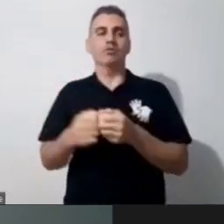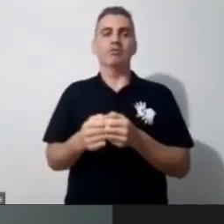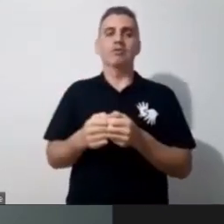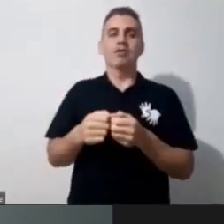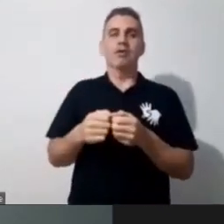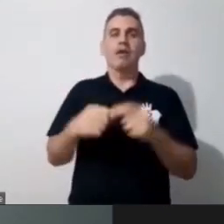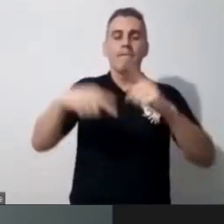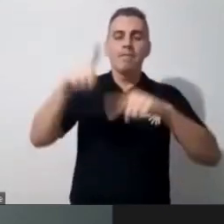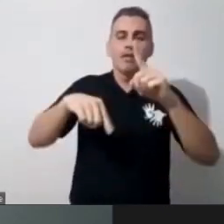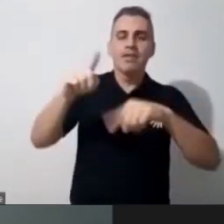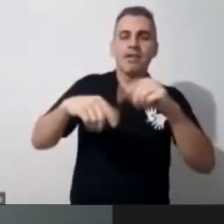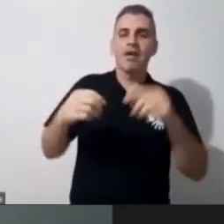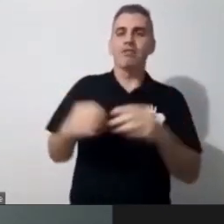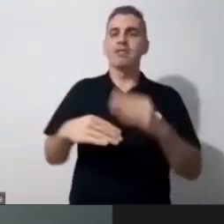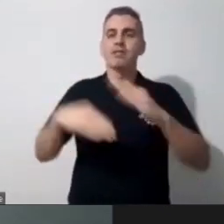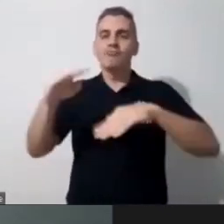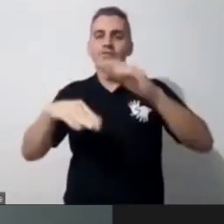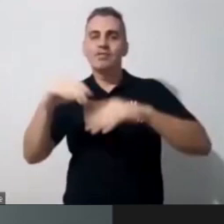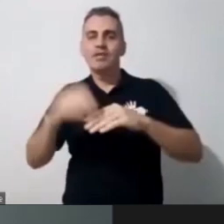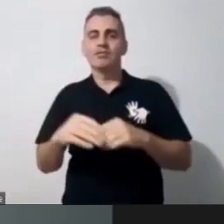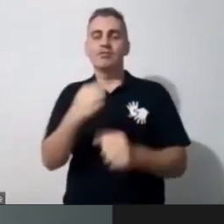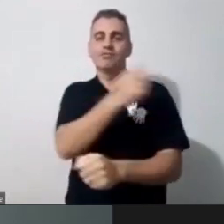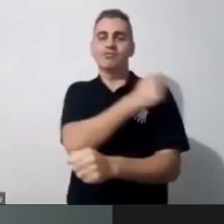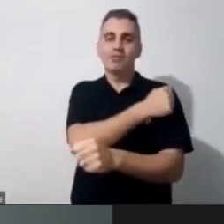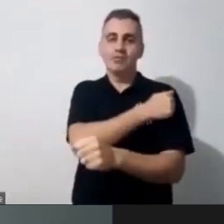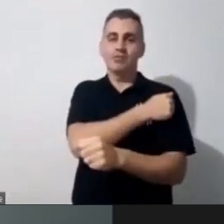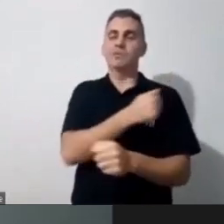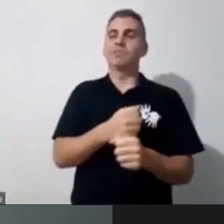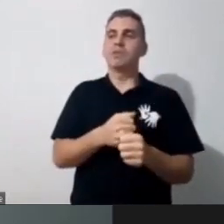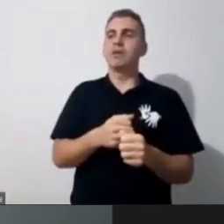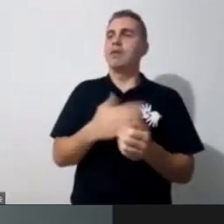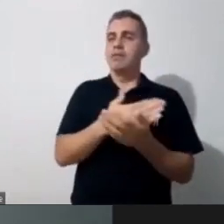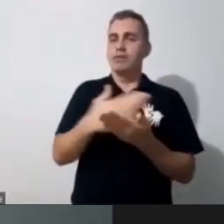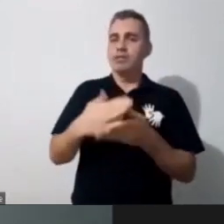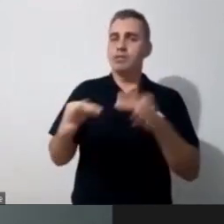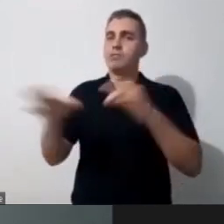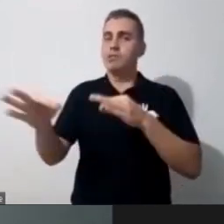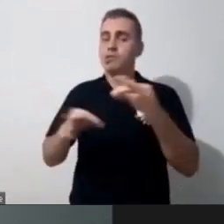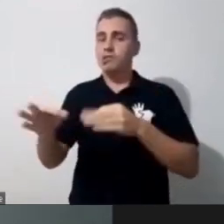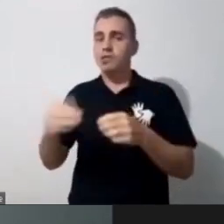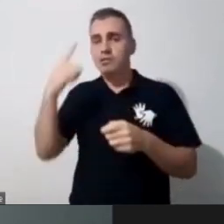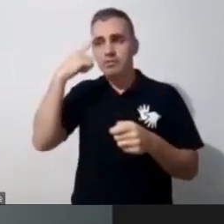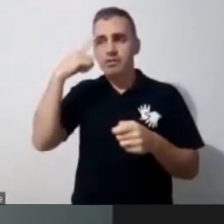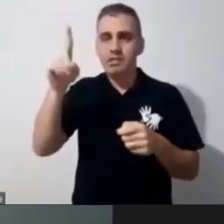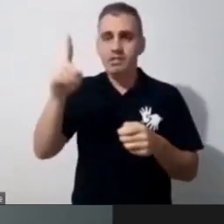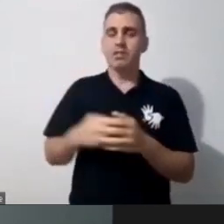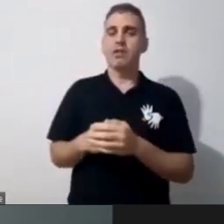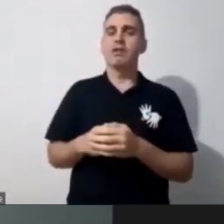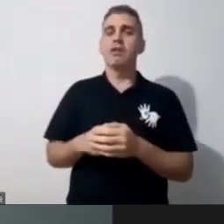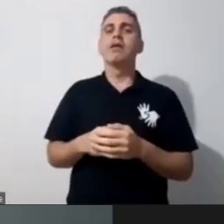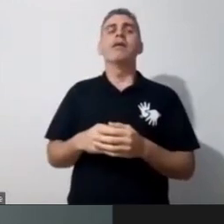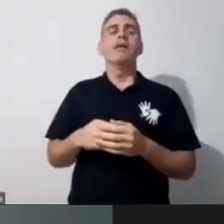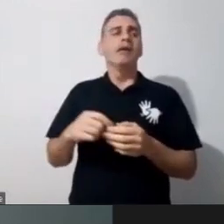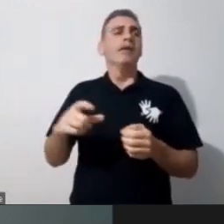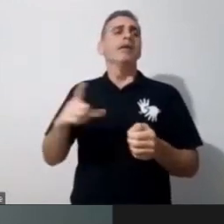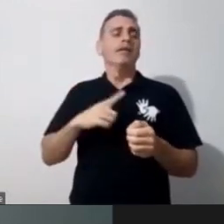presencialmente, a gente vem desenvolvendo todos os projetos desde o do ano. Teve entrega de pareceres, teve rotina com